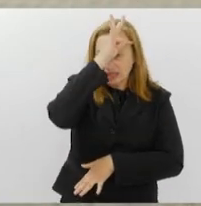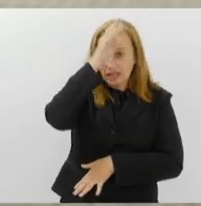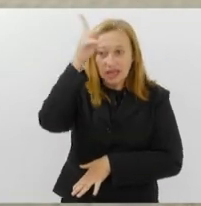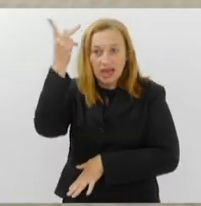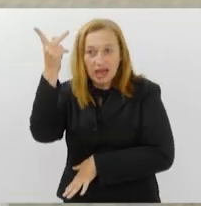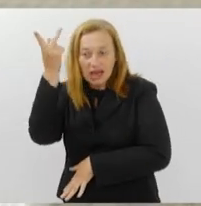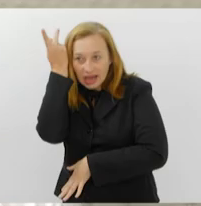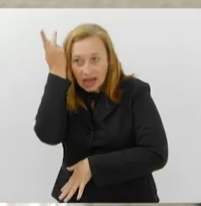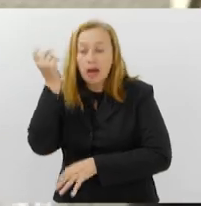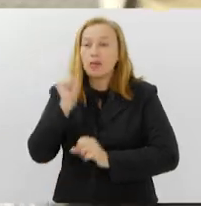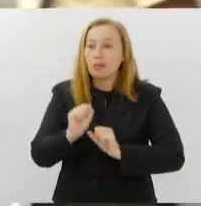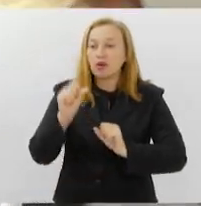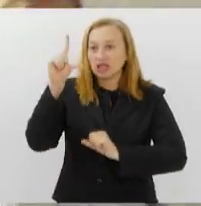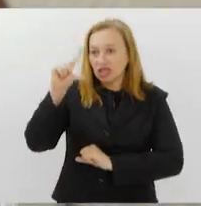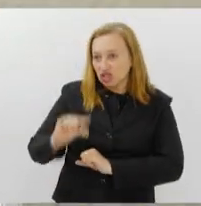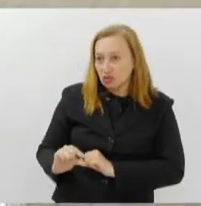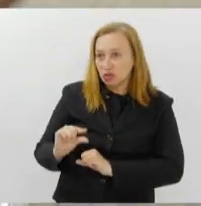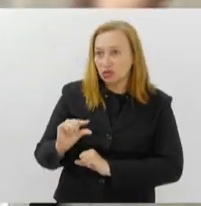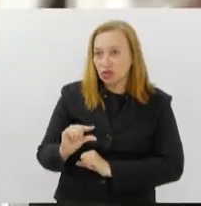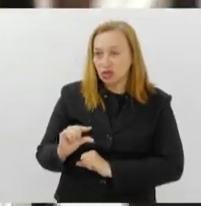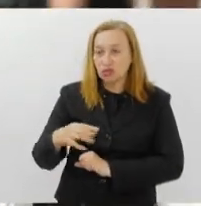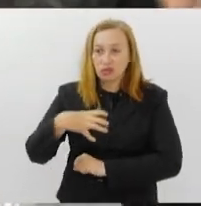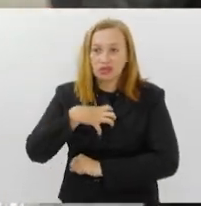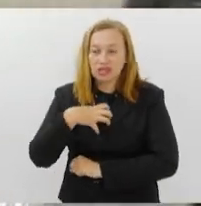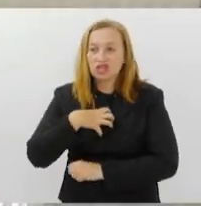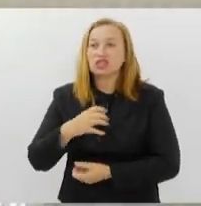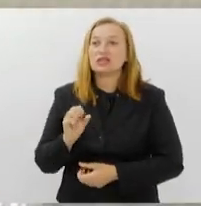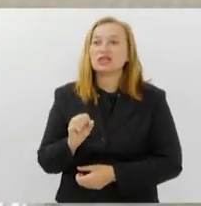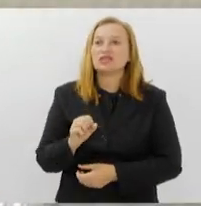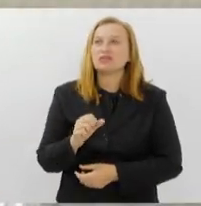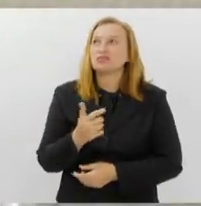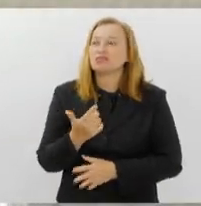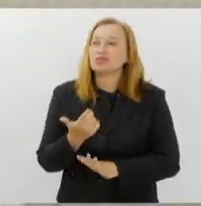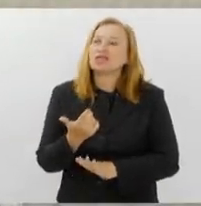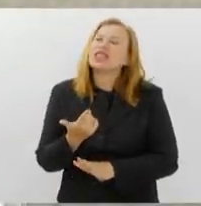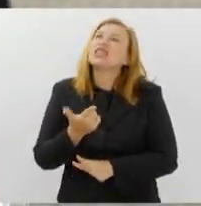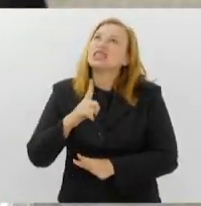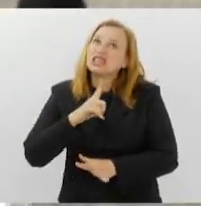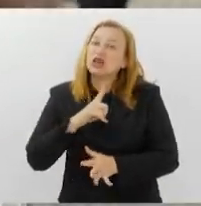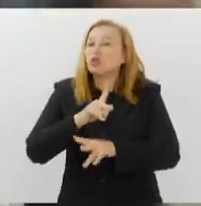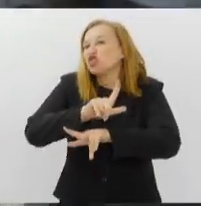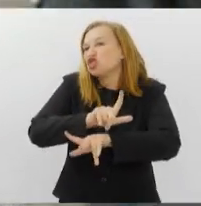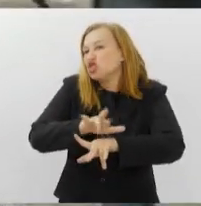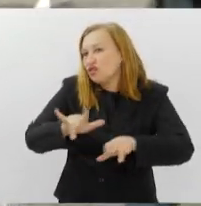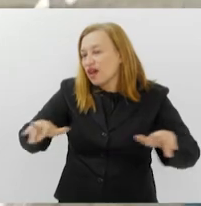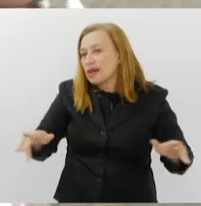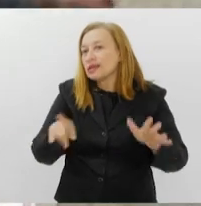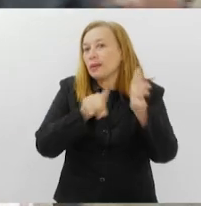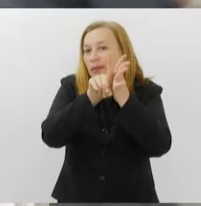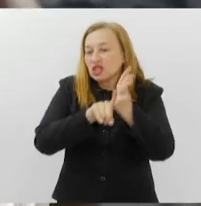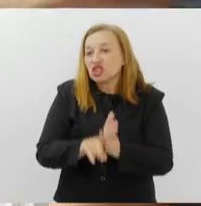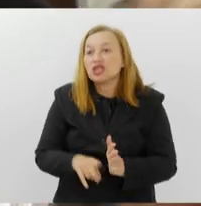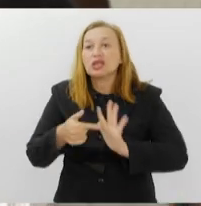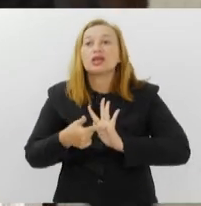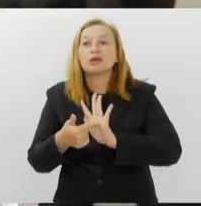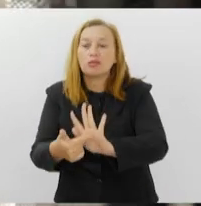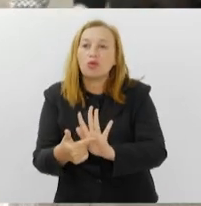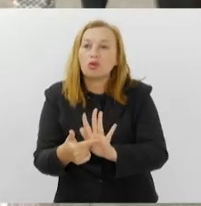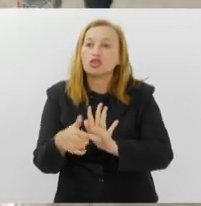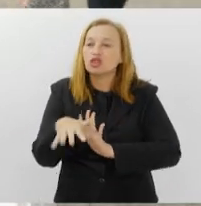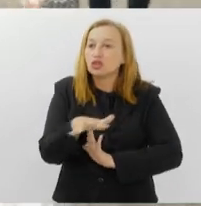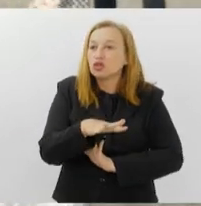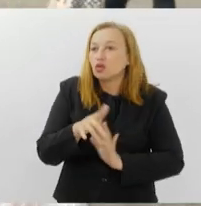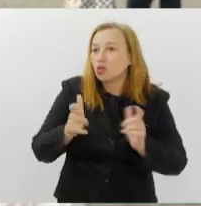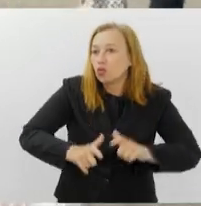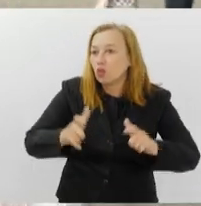diminuídos? Inegavelmente, isso, né, temos diversas pesquisas que mostram que um ambiente rico